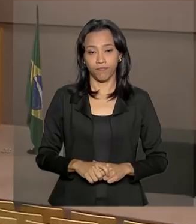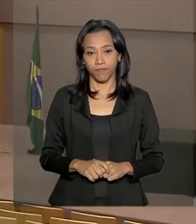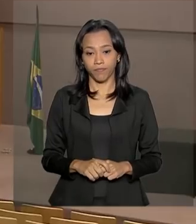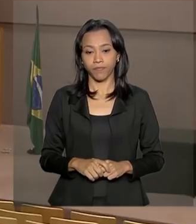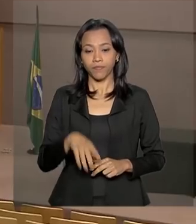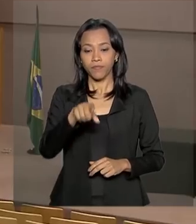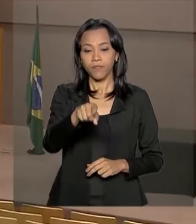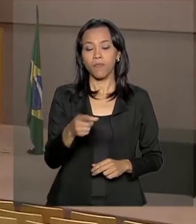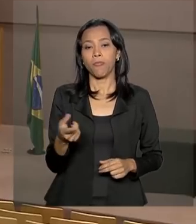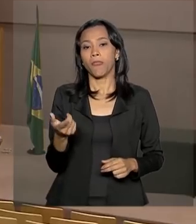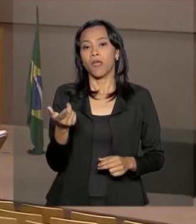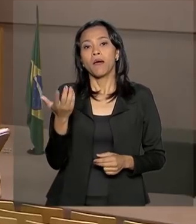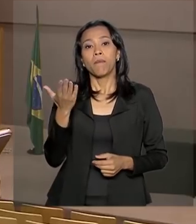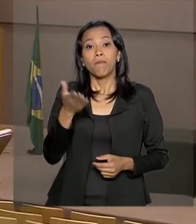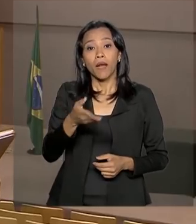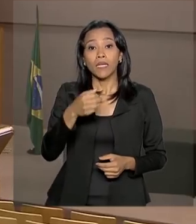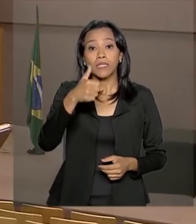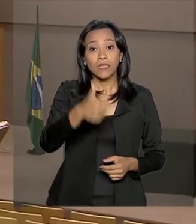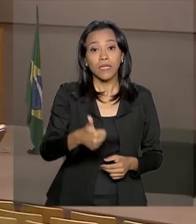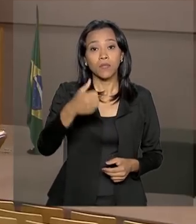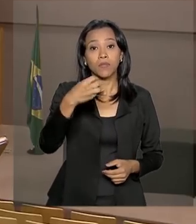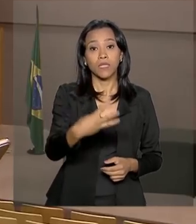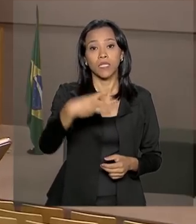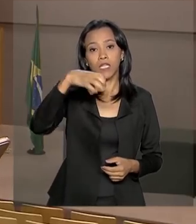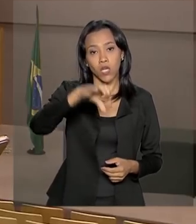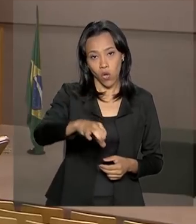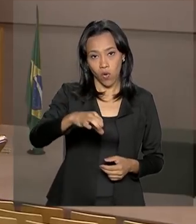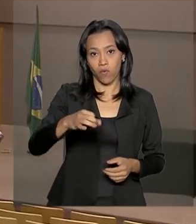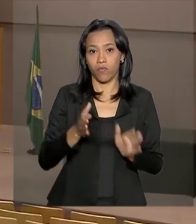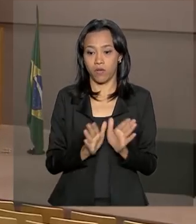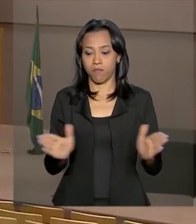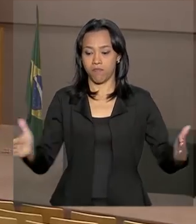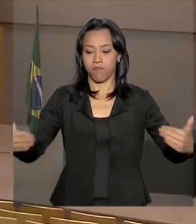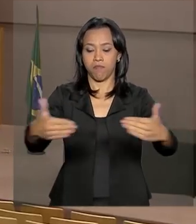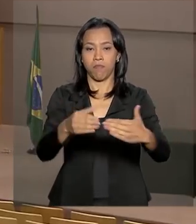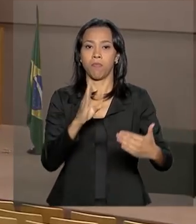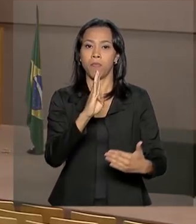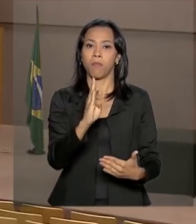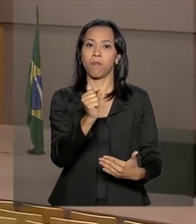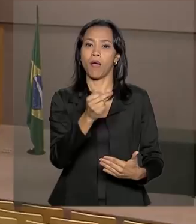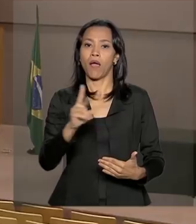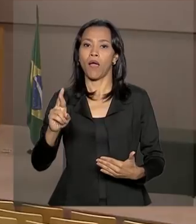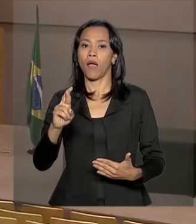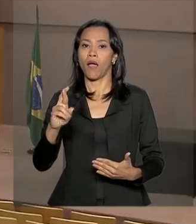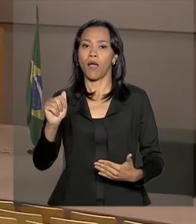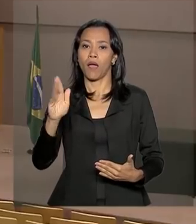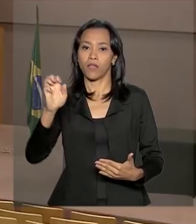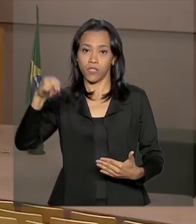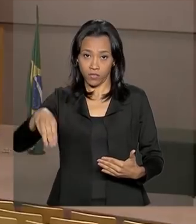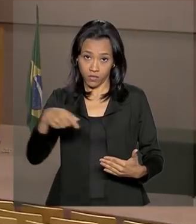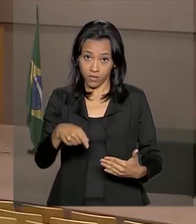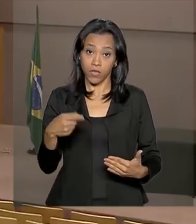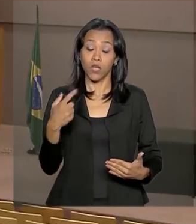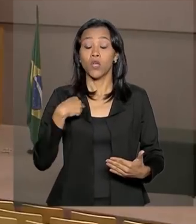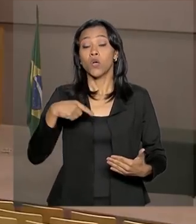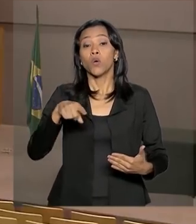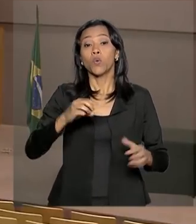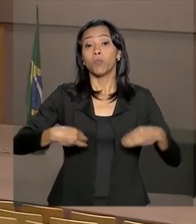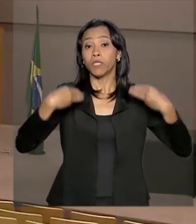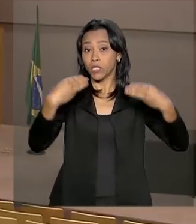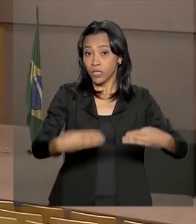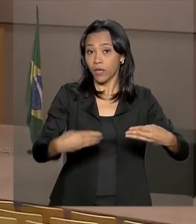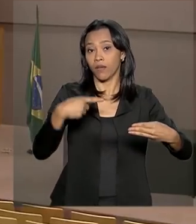Para reabilitar essas 139 barragens em poder de órgãos da União, o Ministério do Desenvolvimento Regional